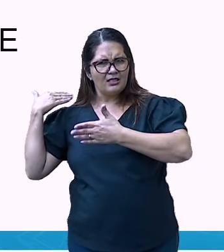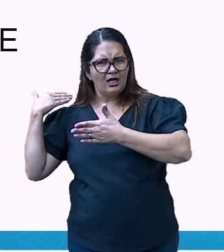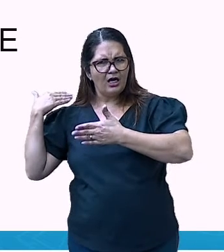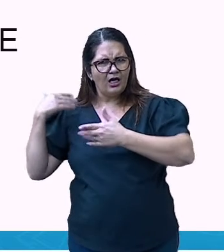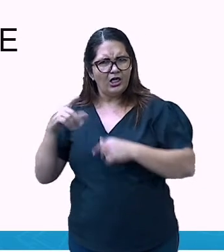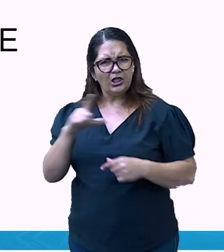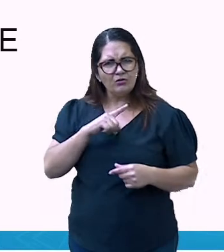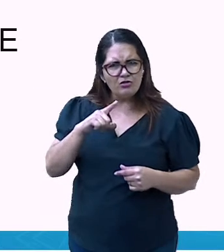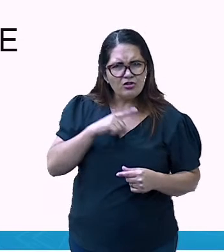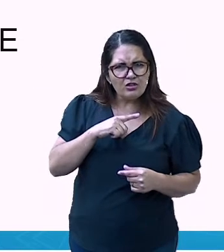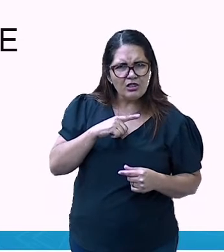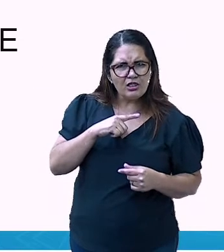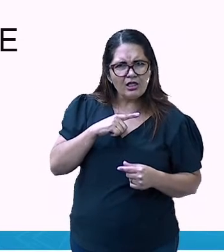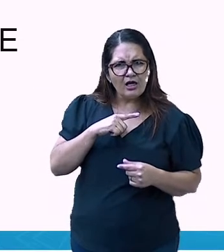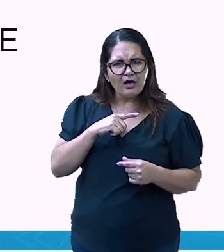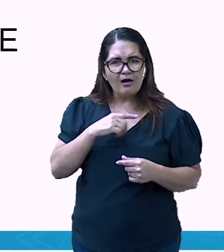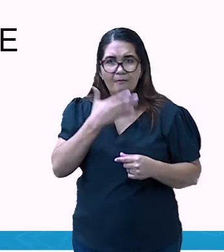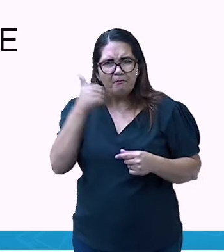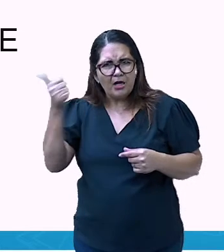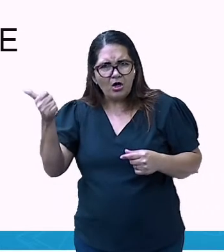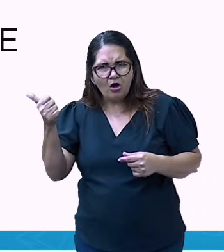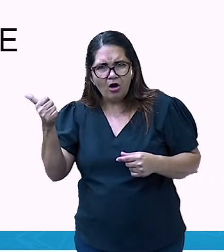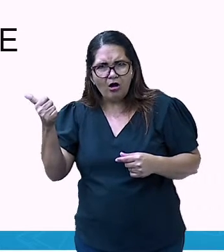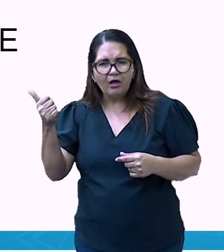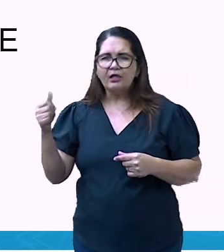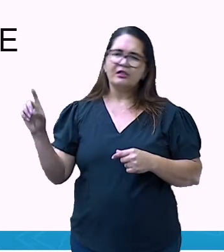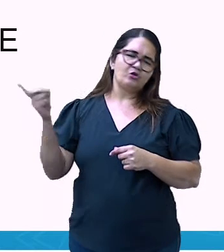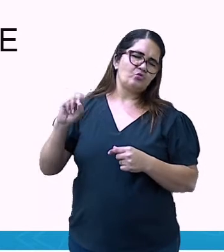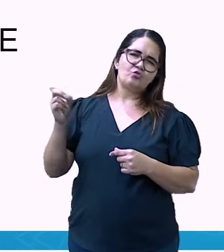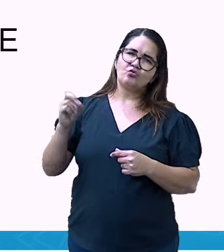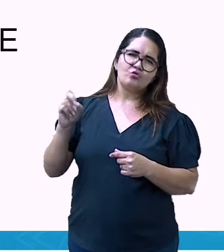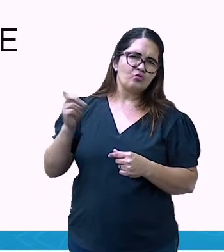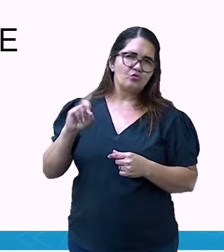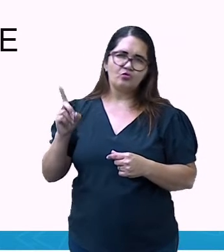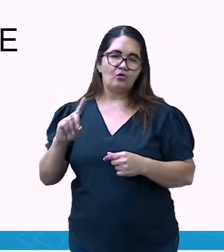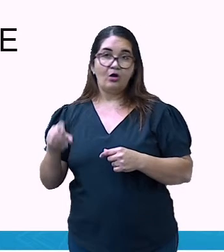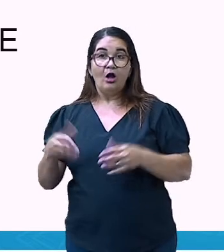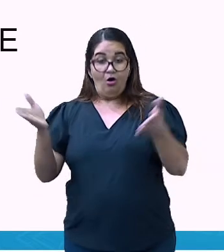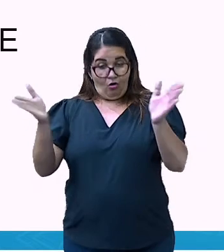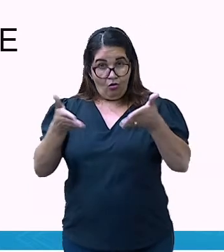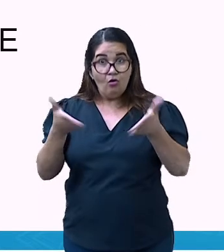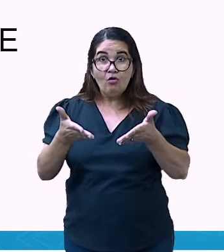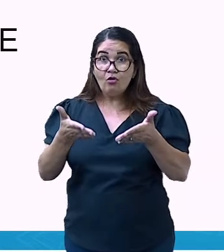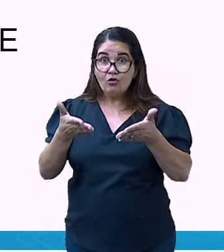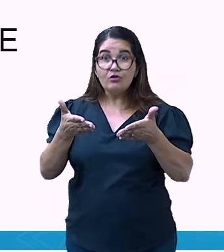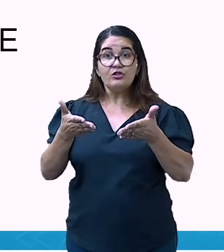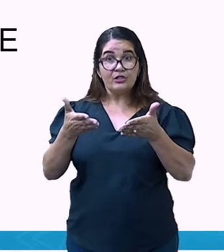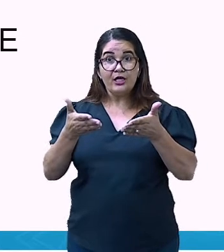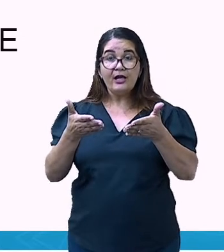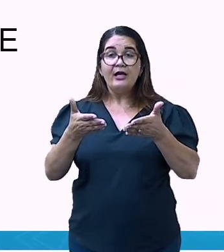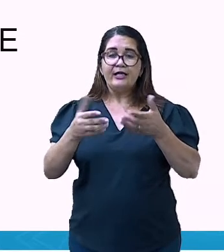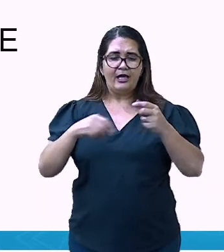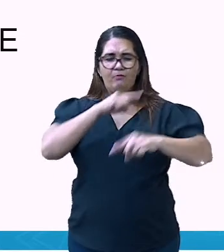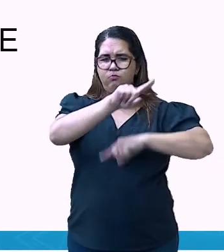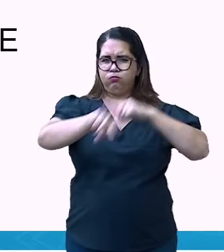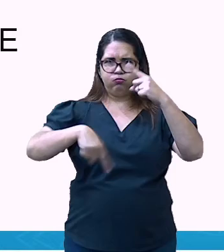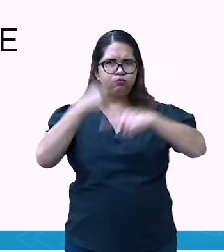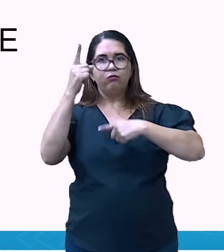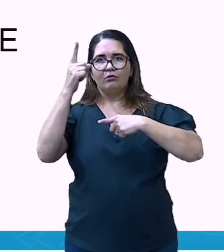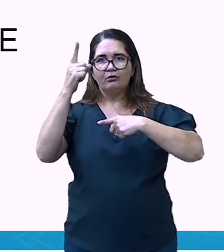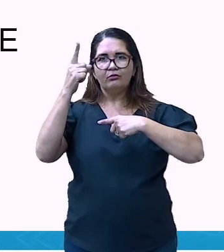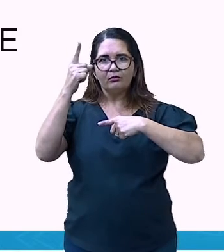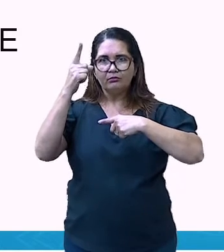ela não era tão precisa como ela é hoje. Mas, com a evolução, ela foi um instrumento muito utilizado